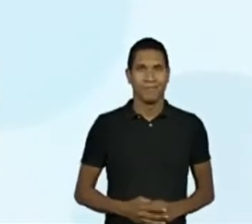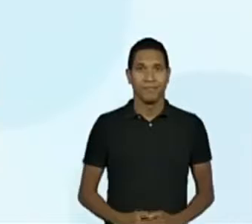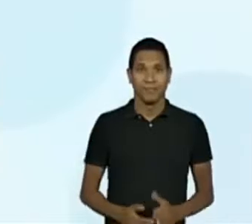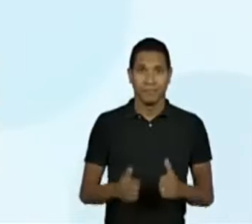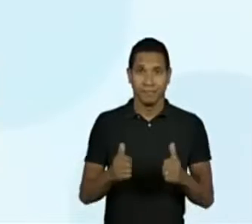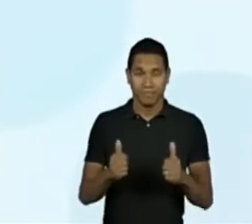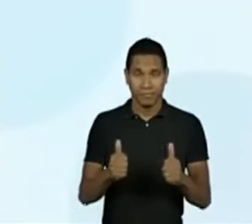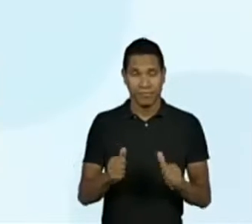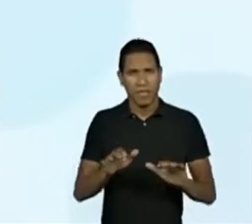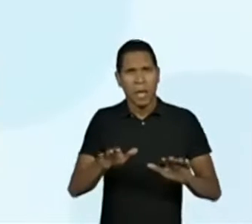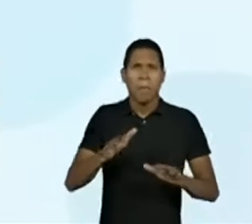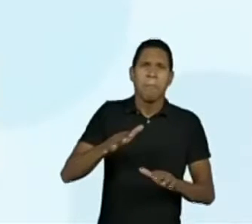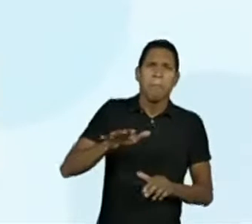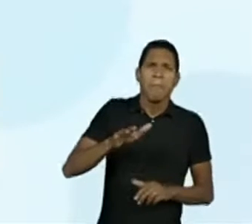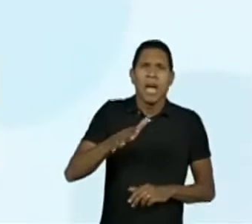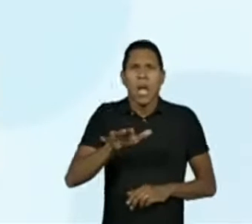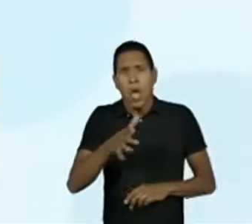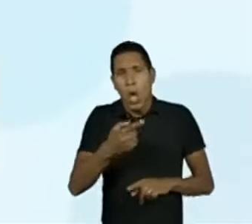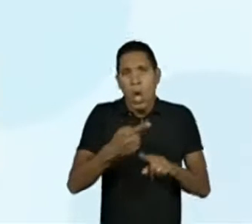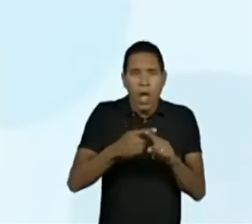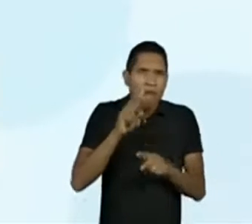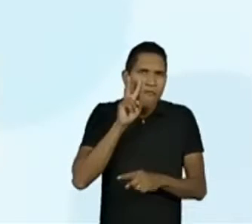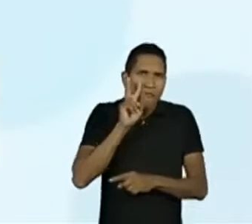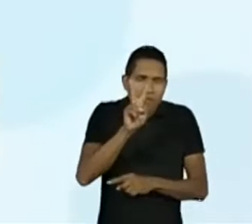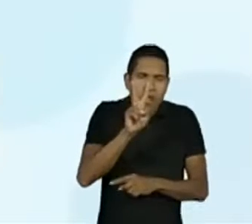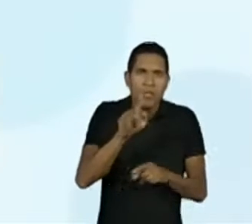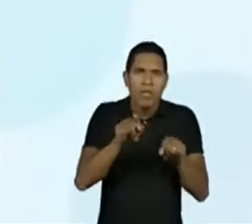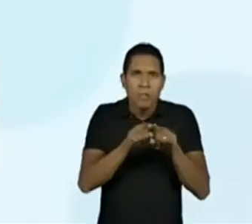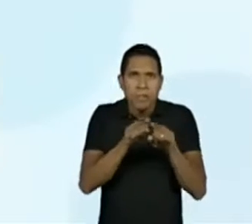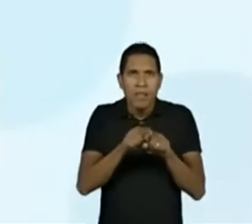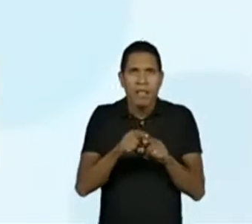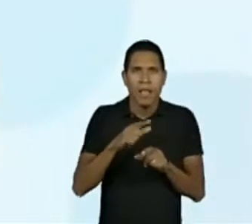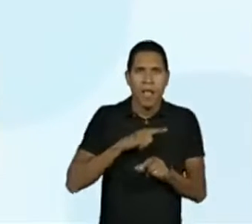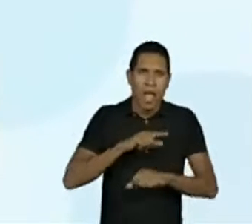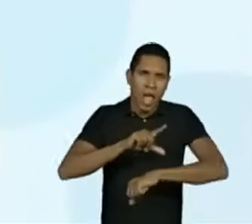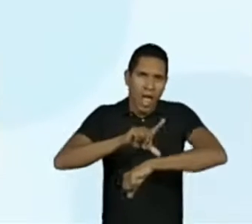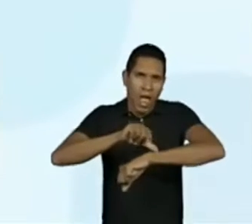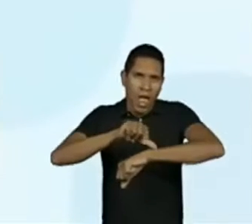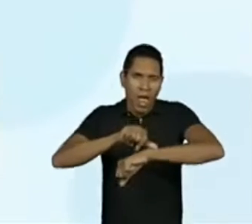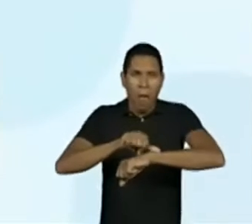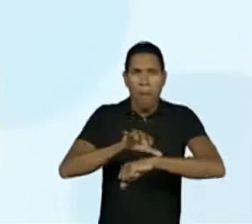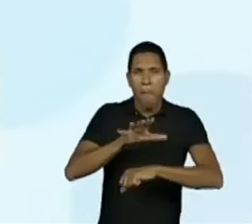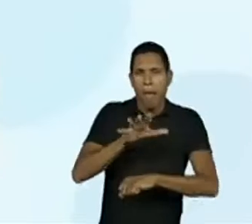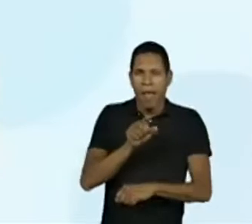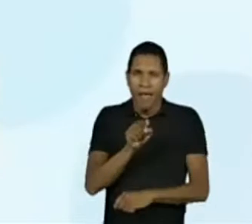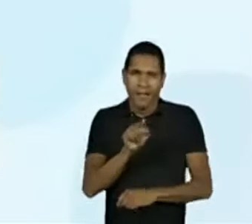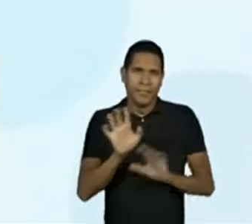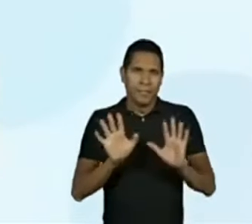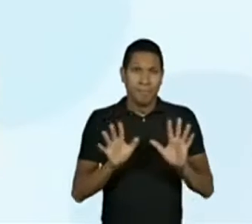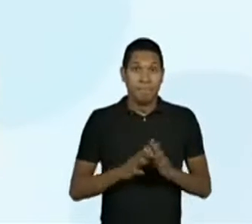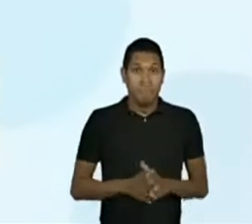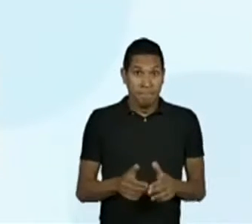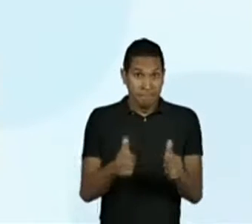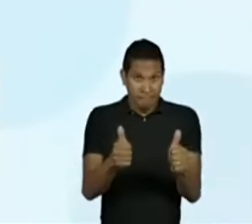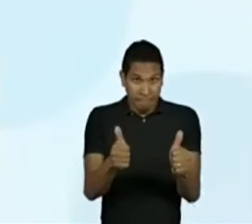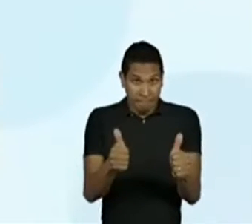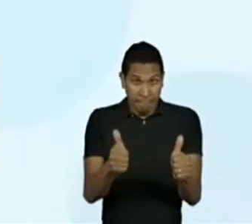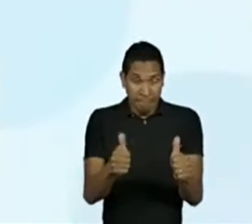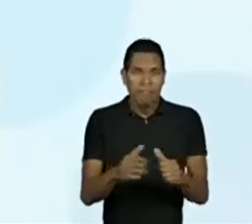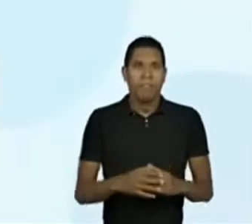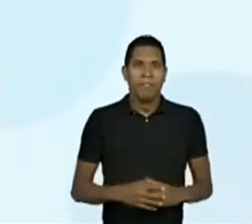Estamos estimando pela posição, é mais ou menos isso aqui. Correto?